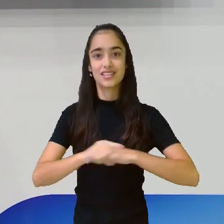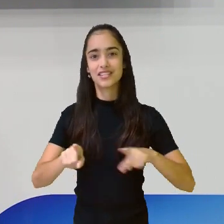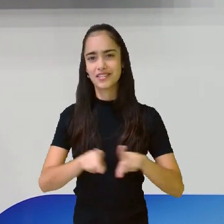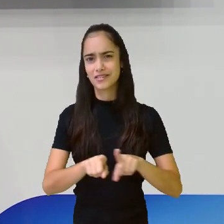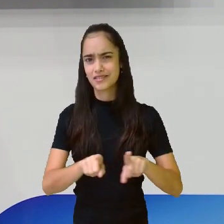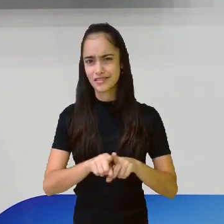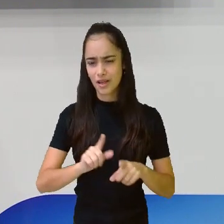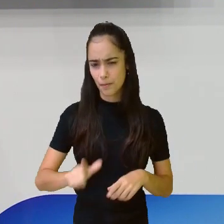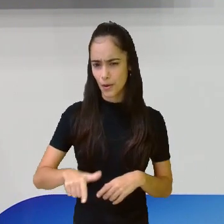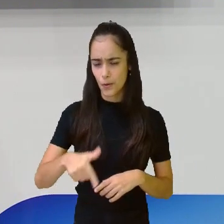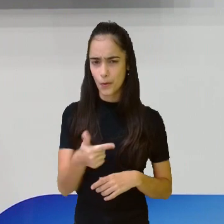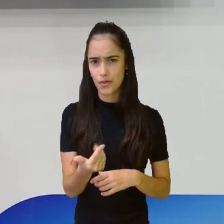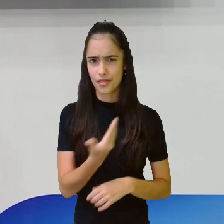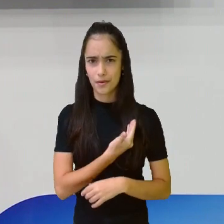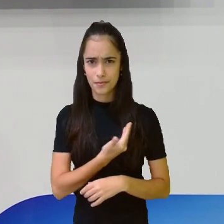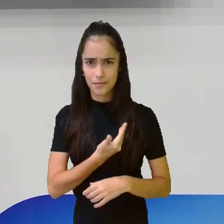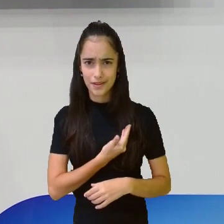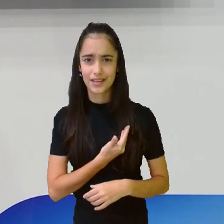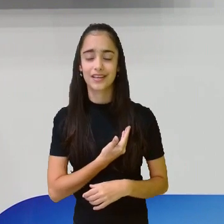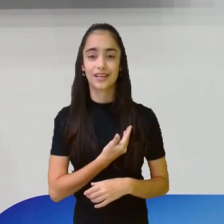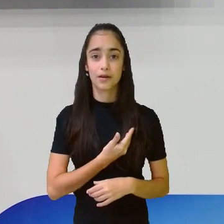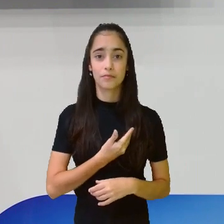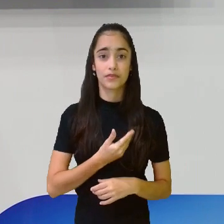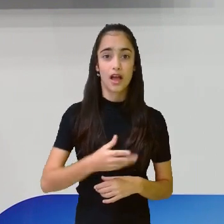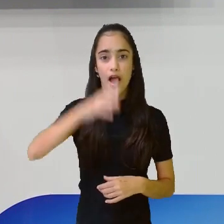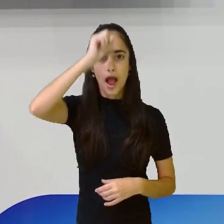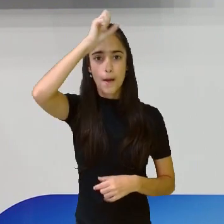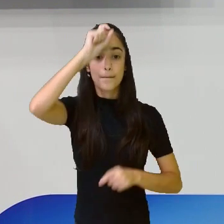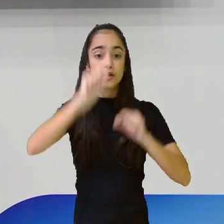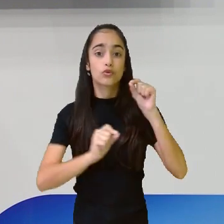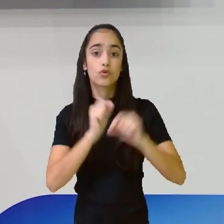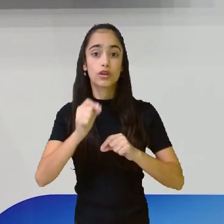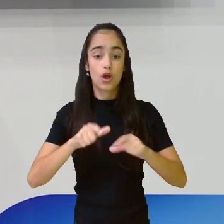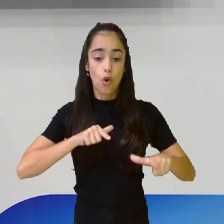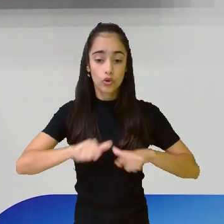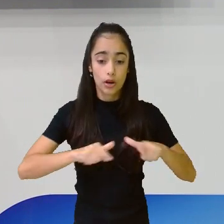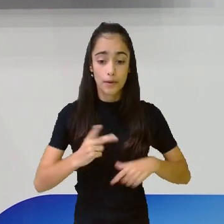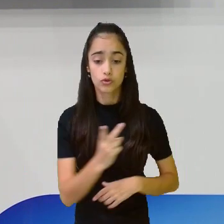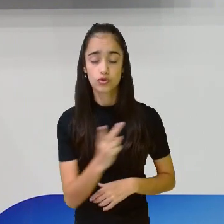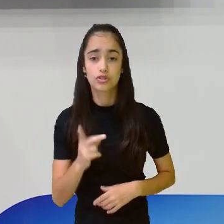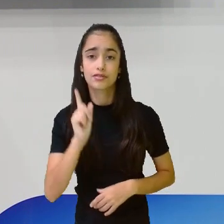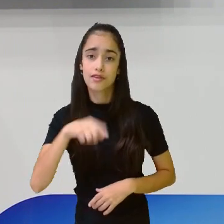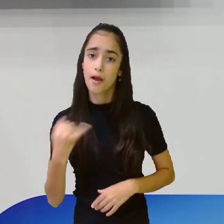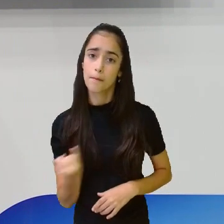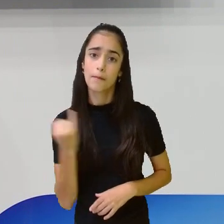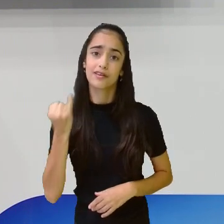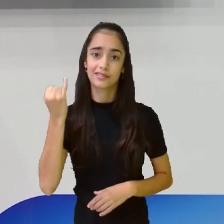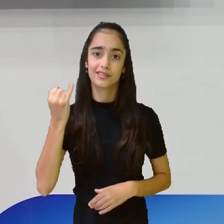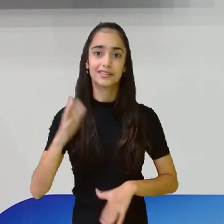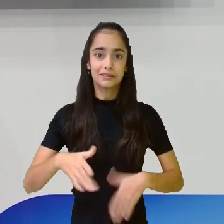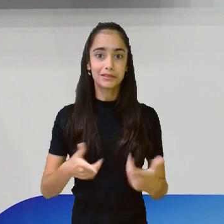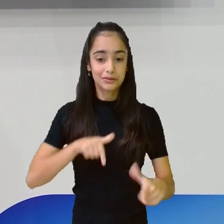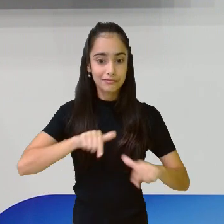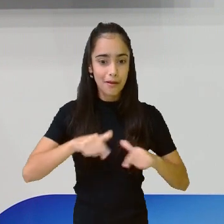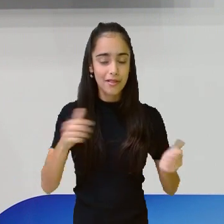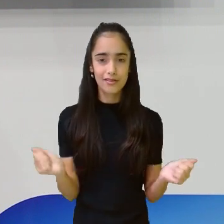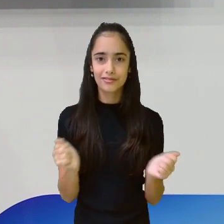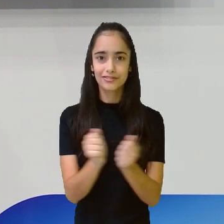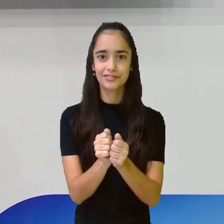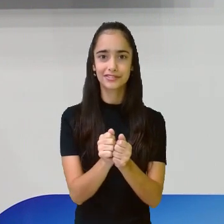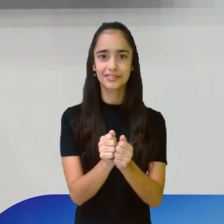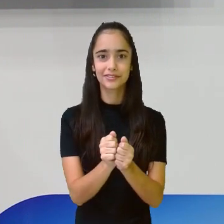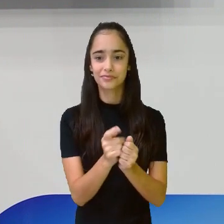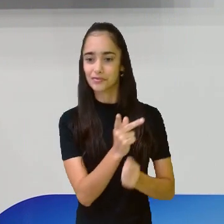trabalho, tanto de uma como de outra, é importante e contribui. E aí, elas trabalham juntas, Enquanto a formiga trabalha,